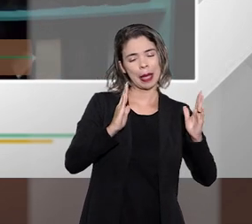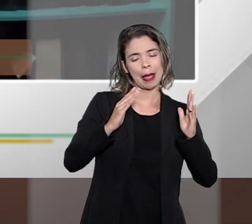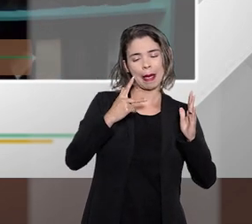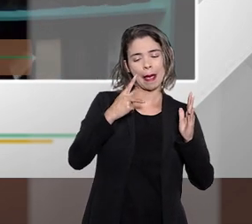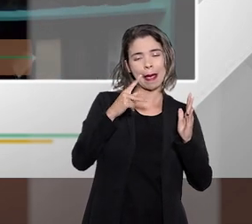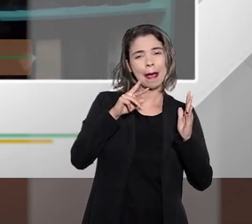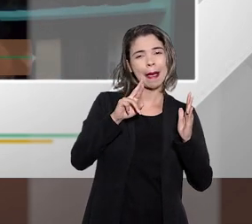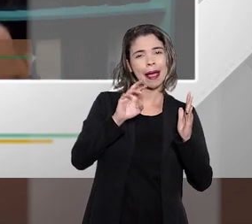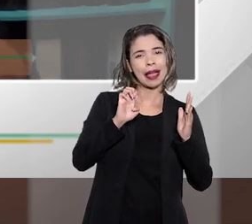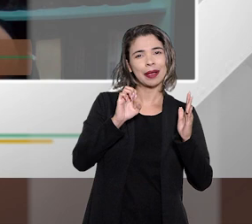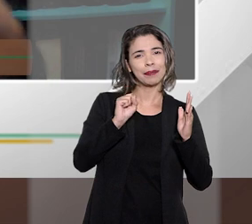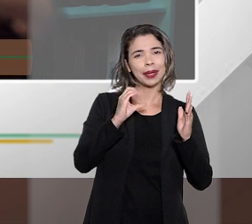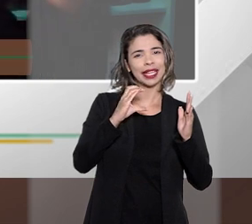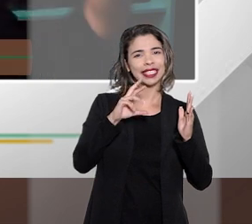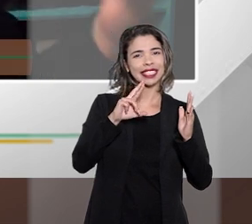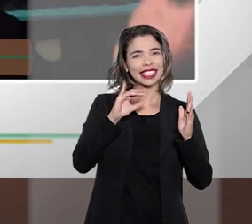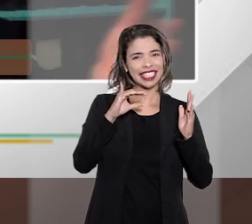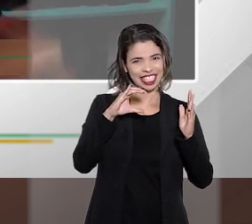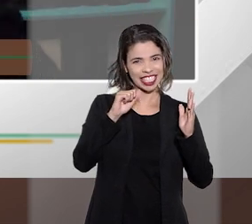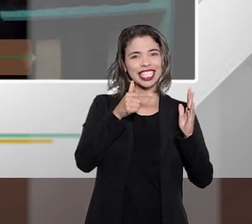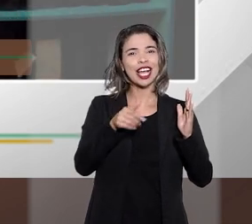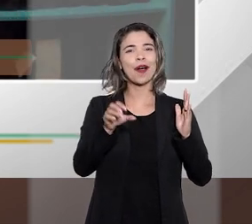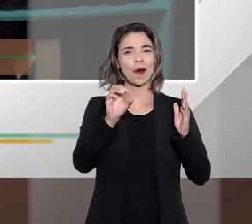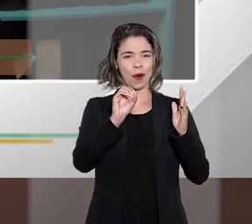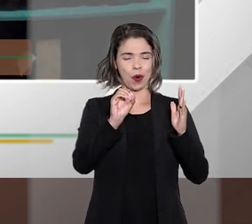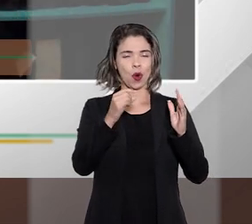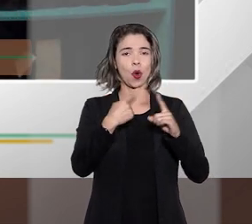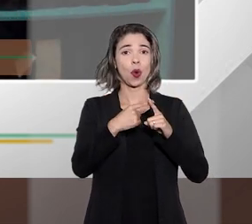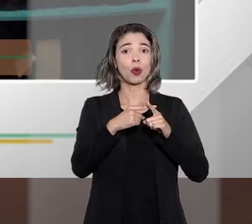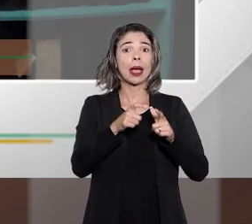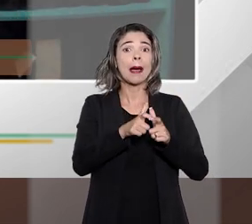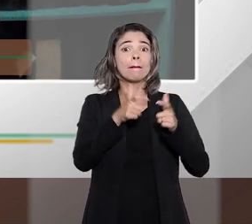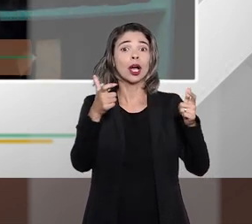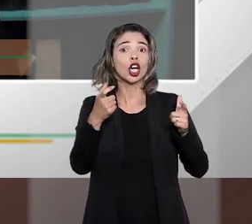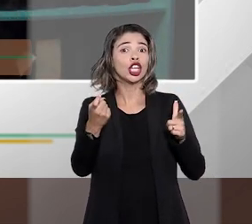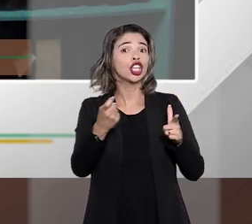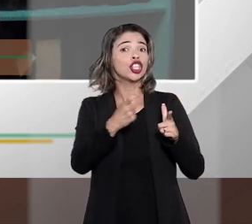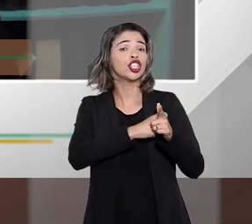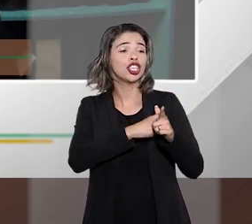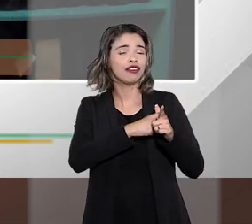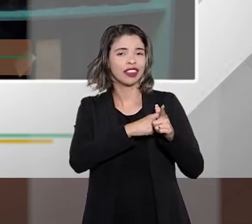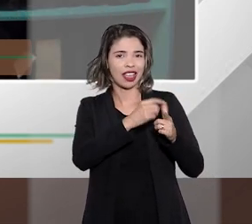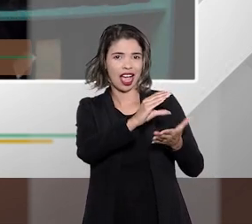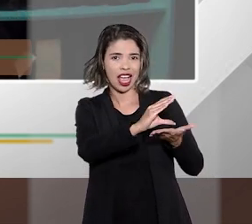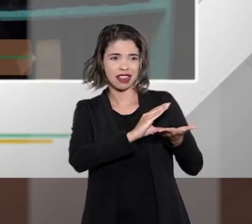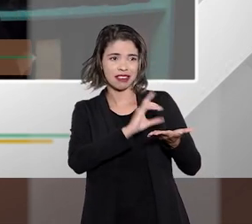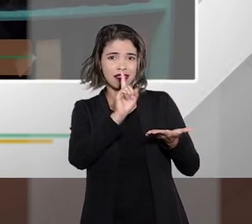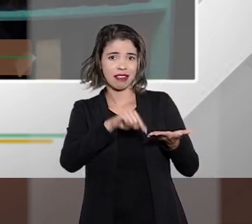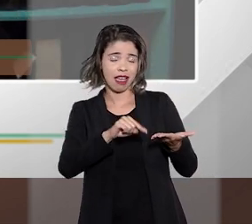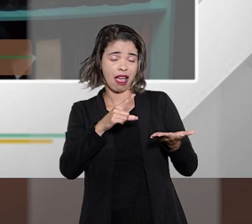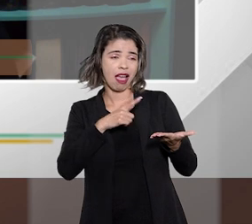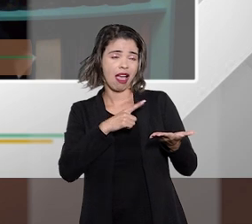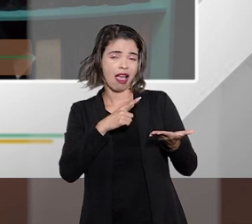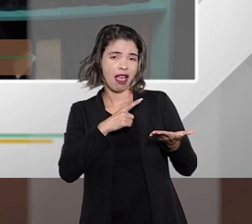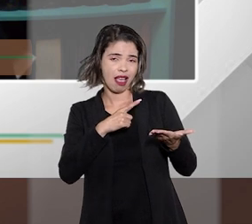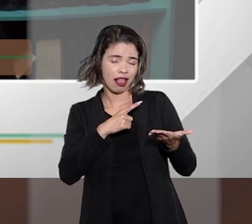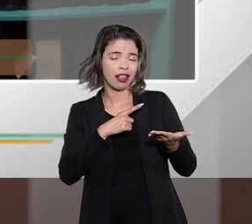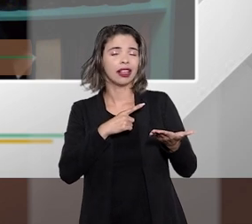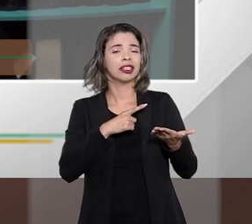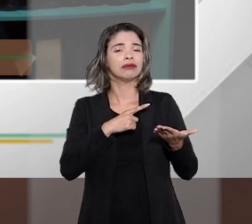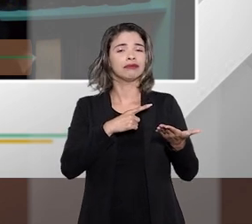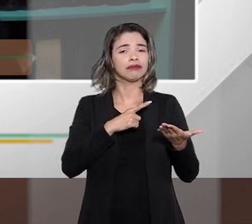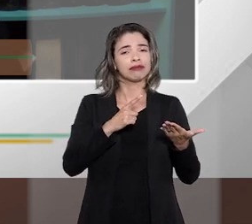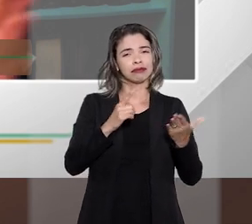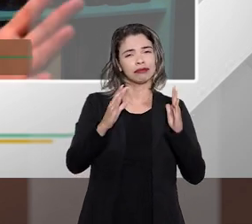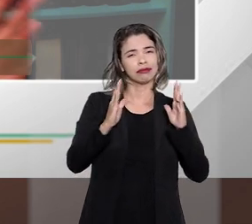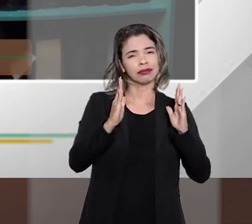prescrições até são a maior parte das dívidas relacionadas a créditos acabam sendo até inferiores até os 5 anos